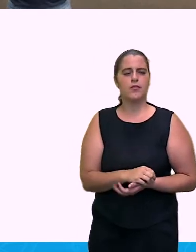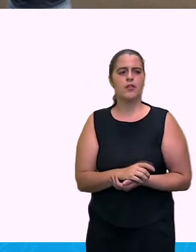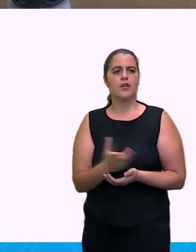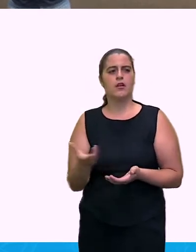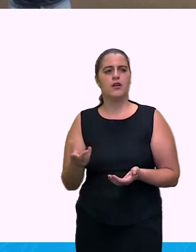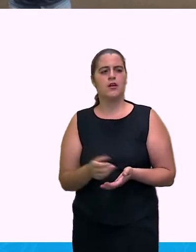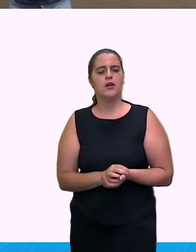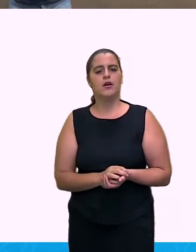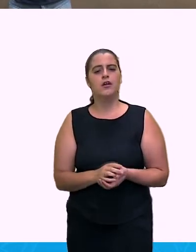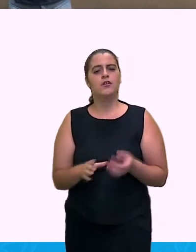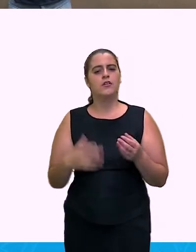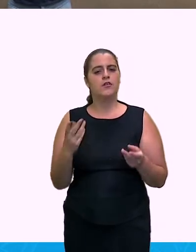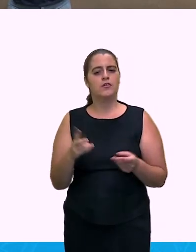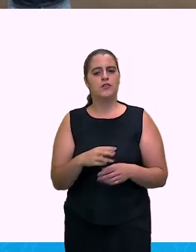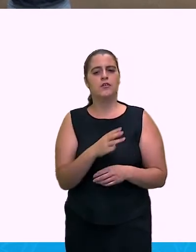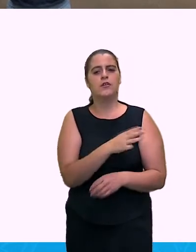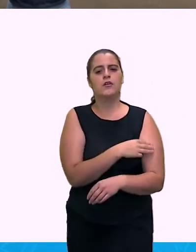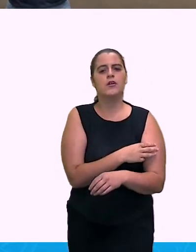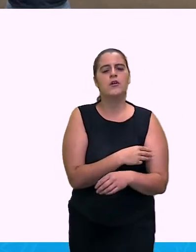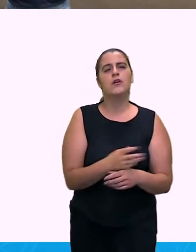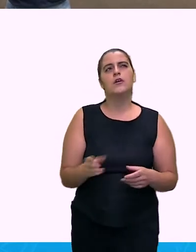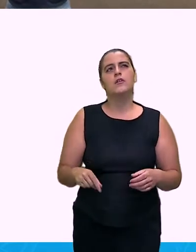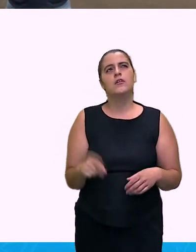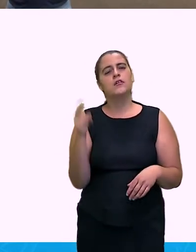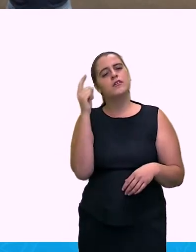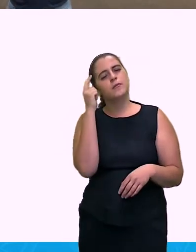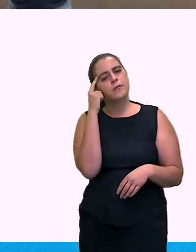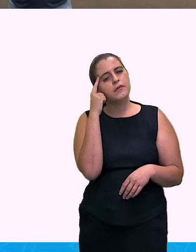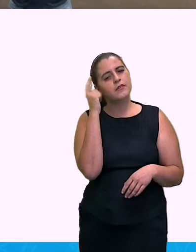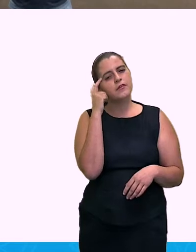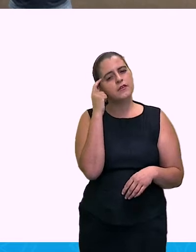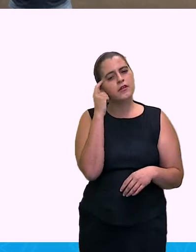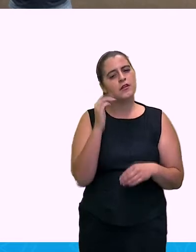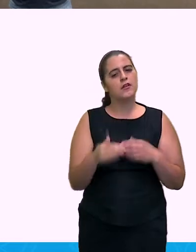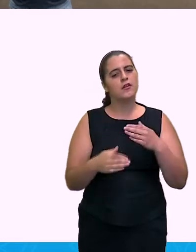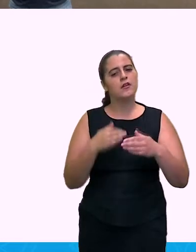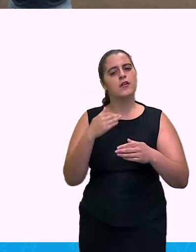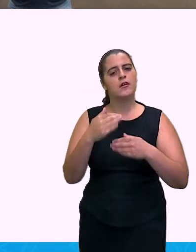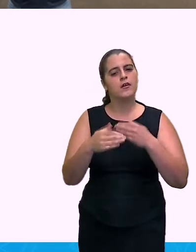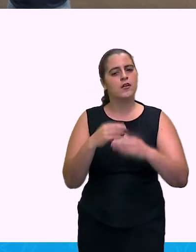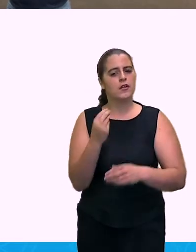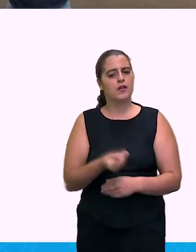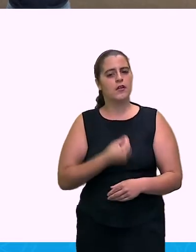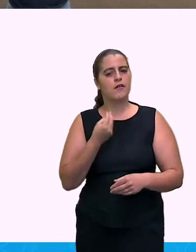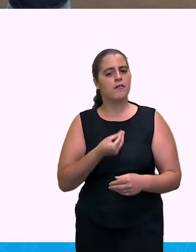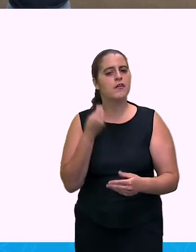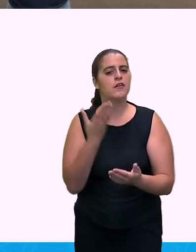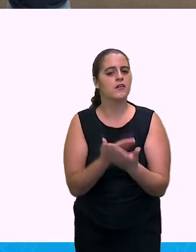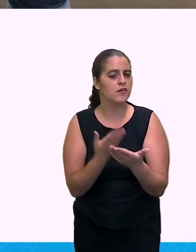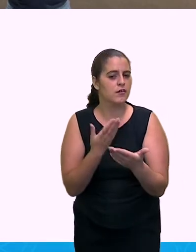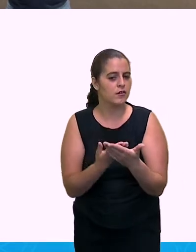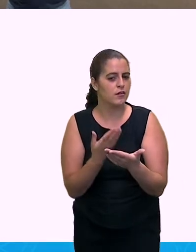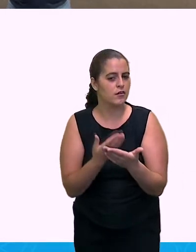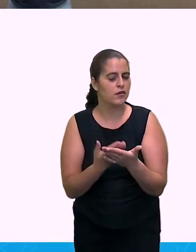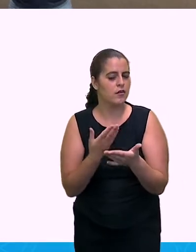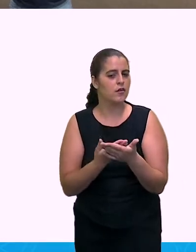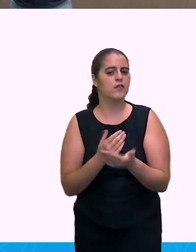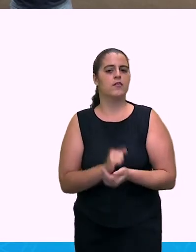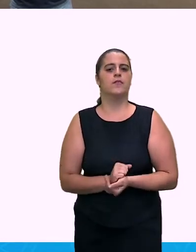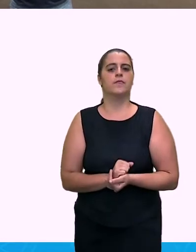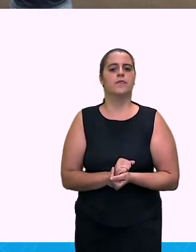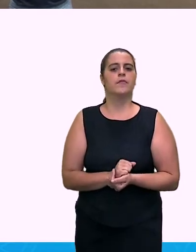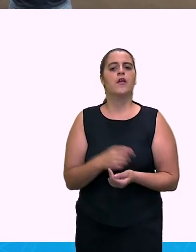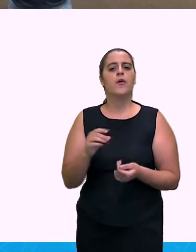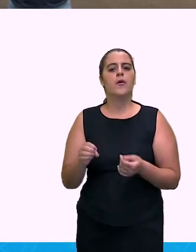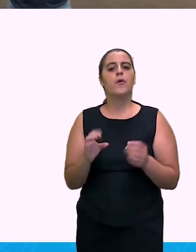que vocês vão aprender no terceiro ano. Mas vocês vão aprender no decorrer da vida estudantil de vocês, Da vida escolar de